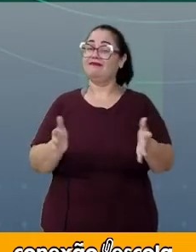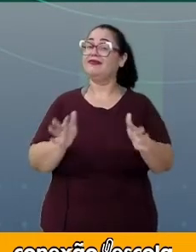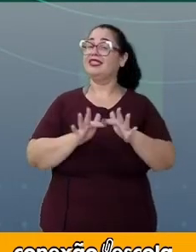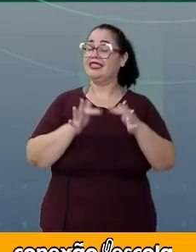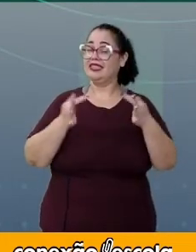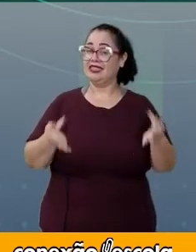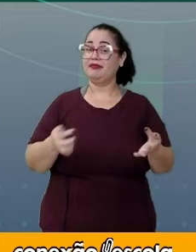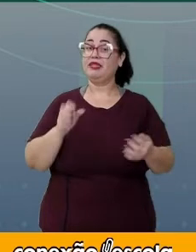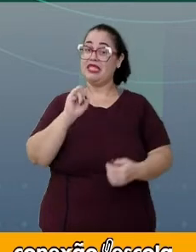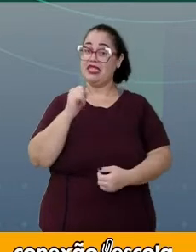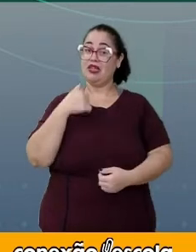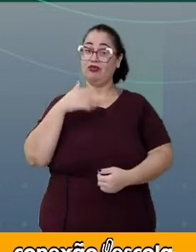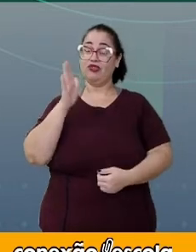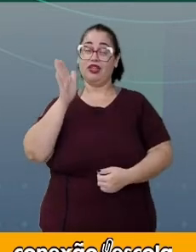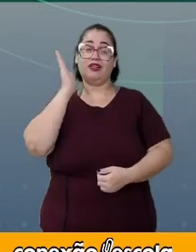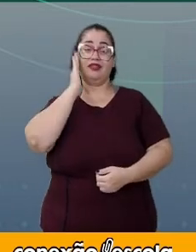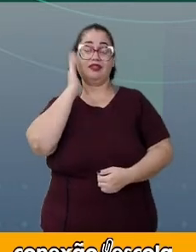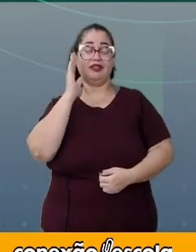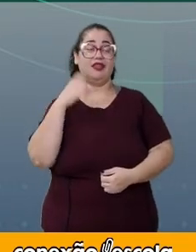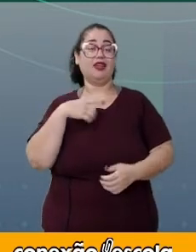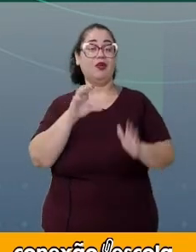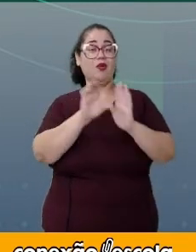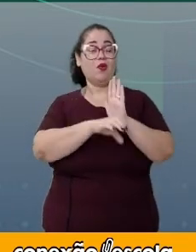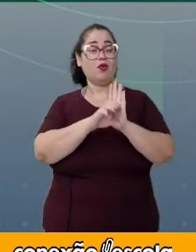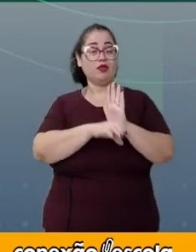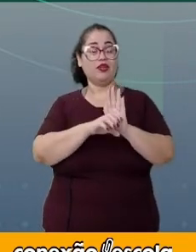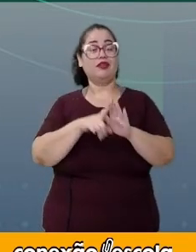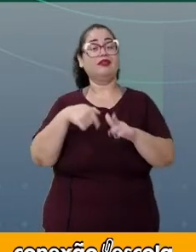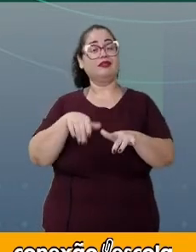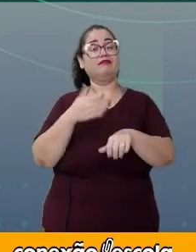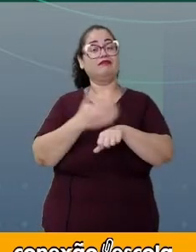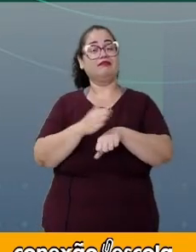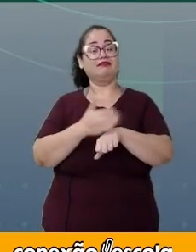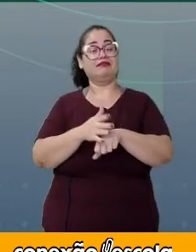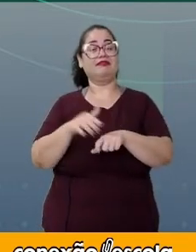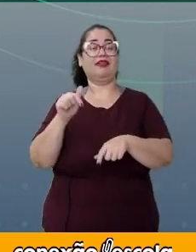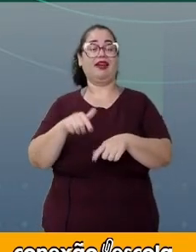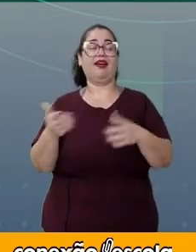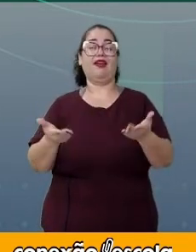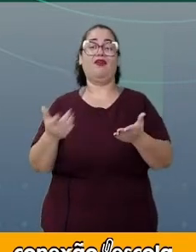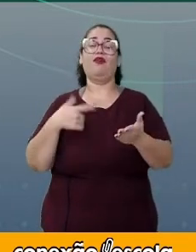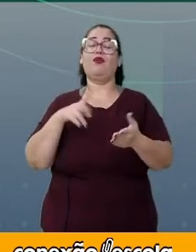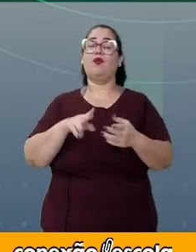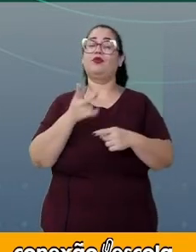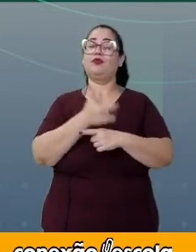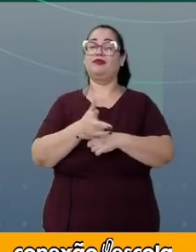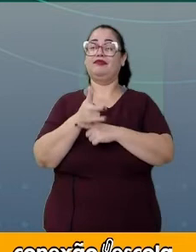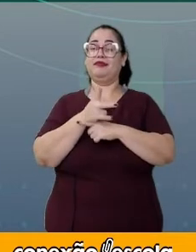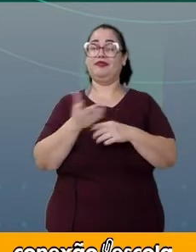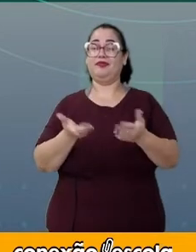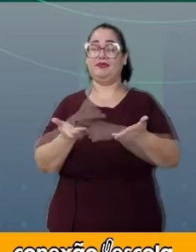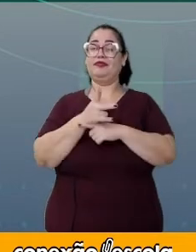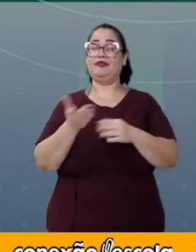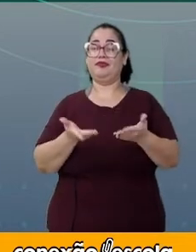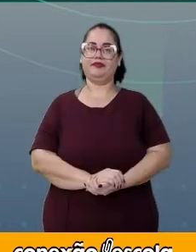quando dominamos o conceito que estamos trabalhando em nossa videoaula.